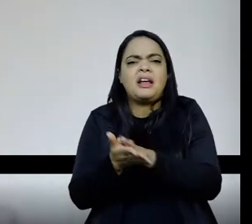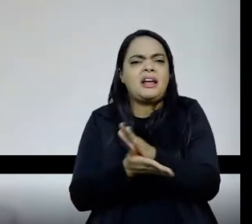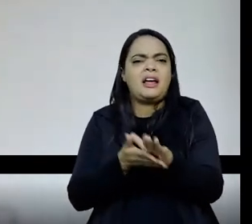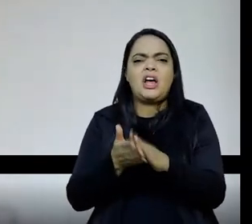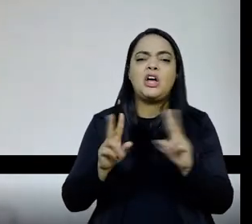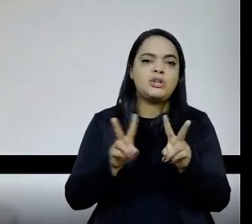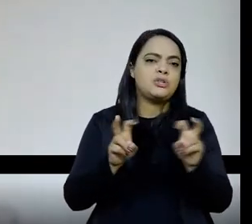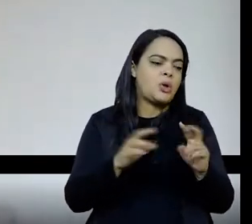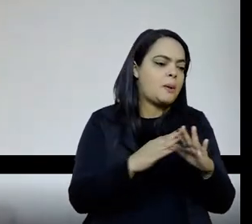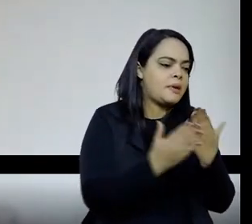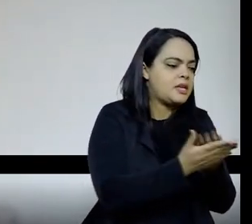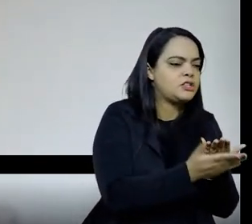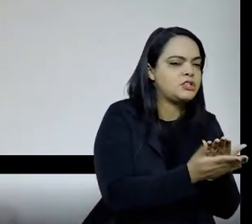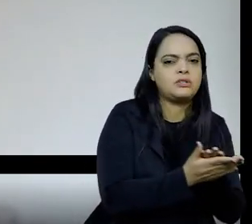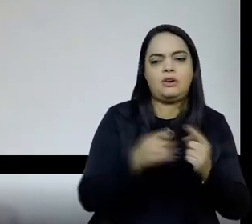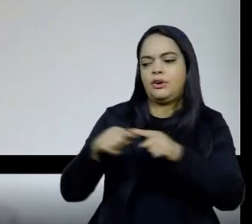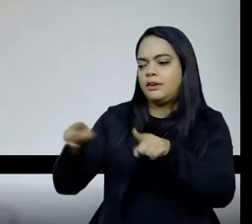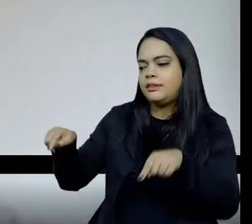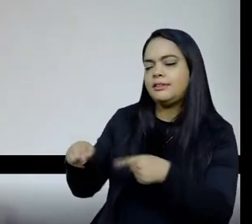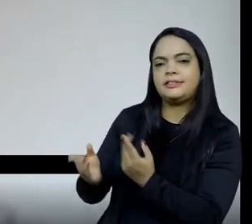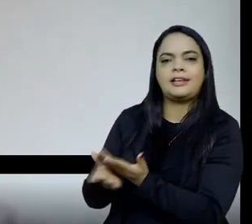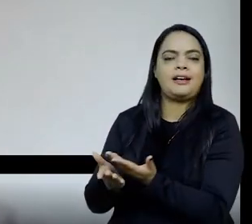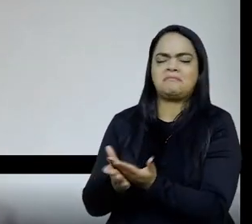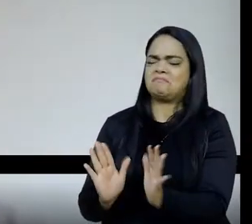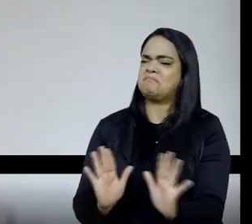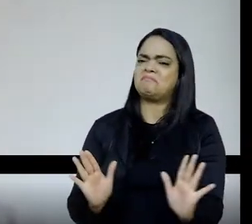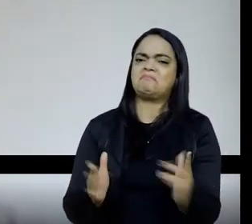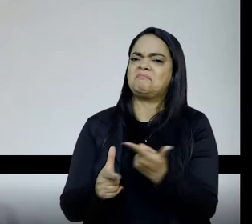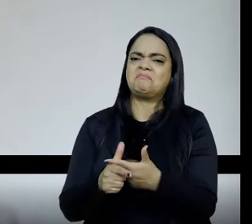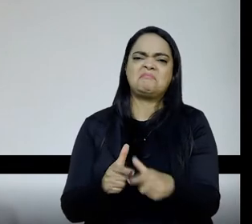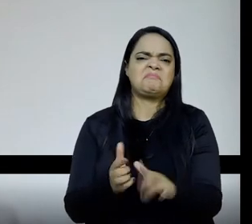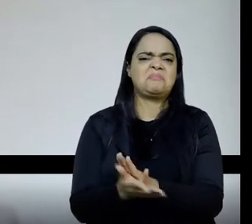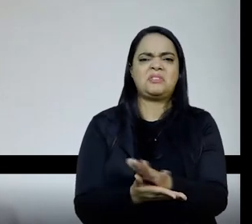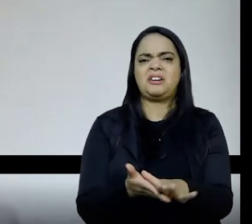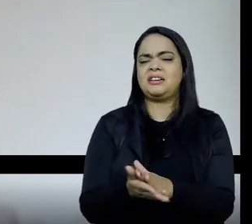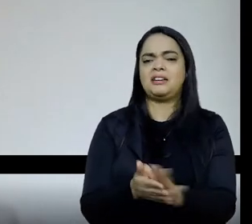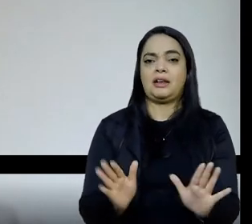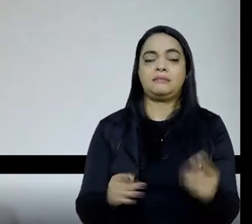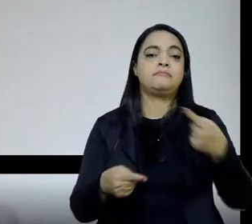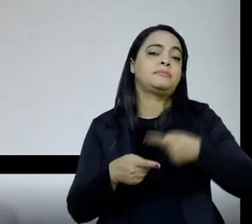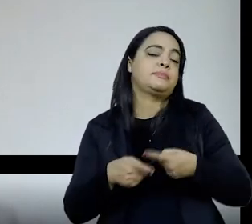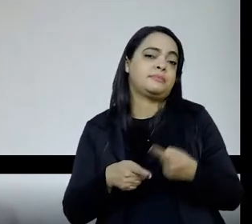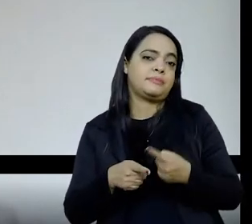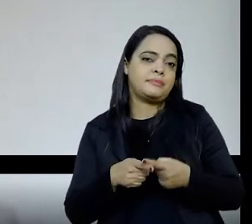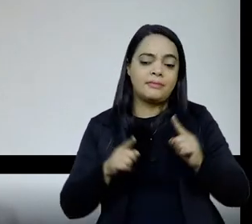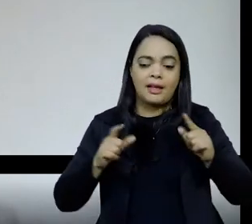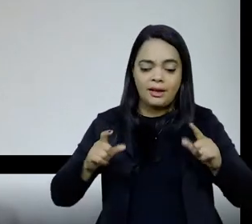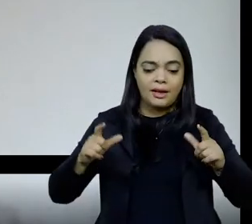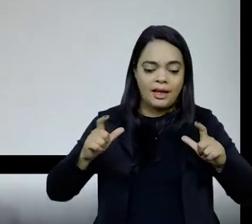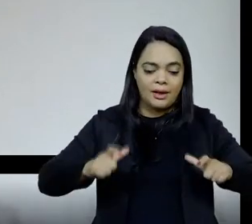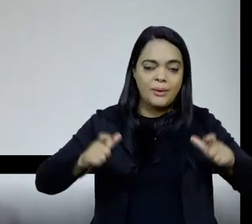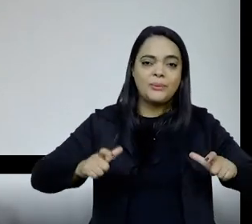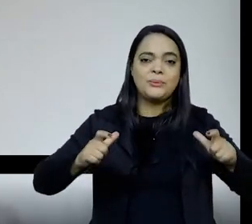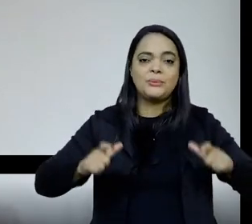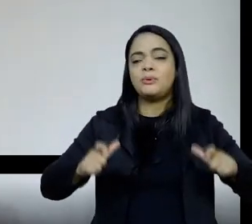aula, de espaço escolar, essas coisas, porque, sala de aula, né? Porque é um espaço-tempo,